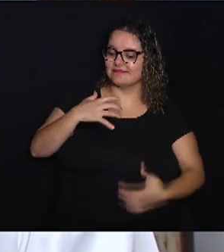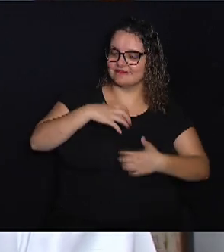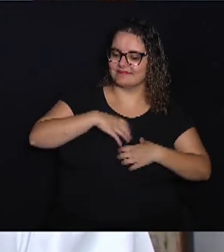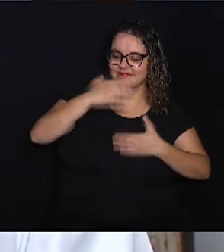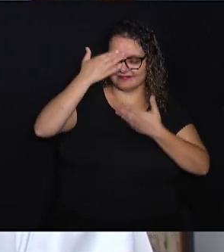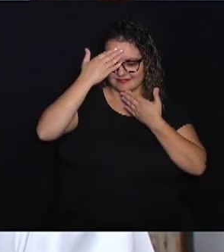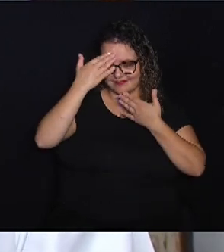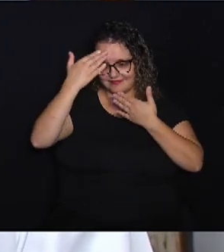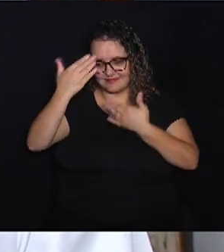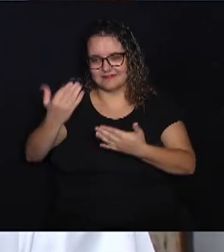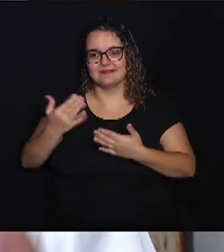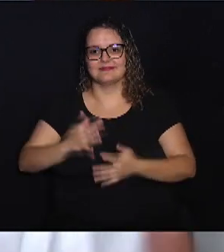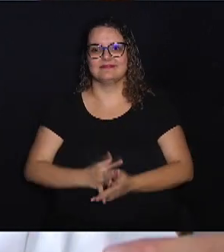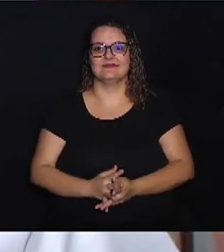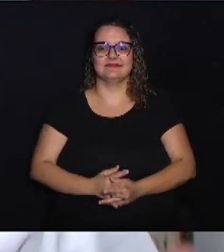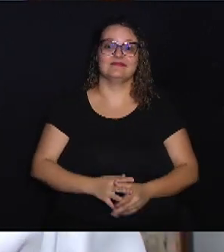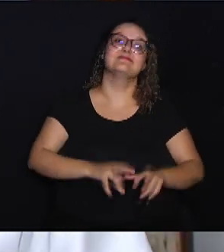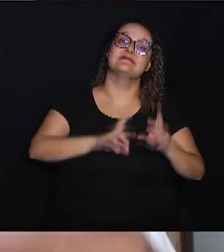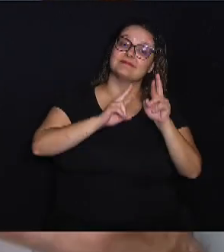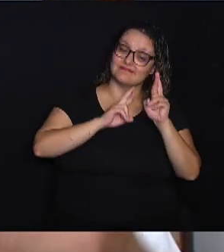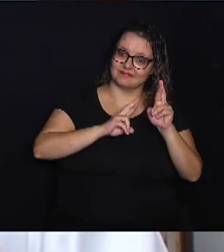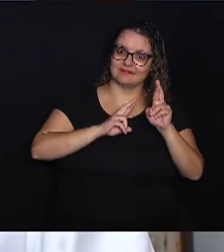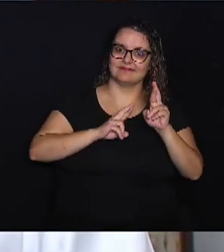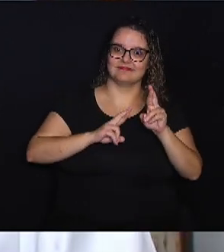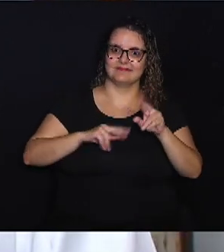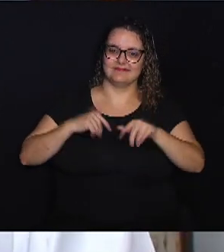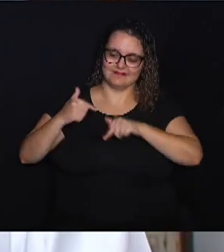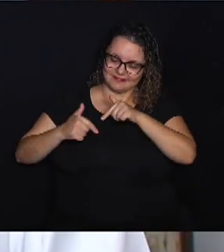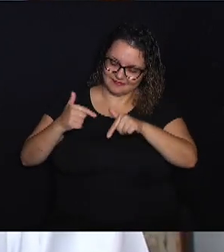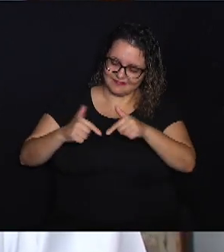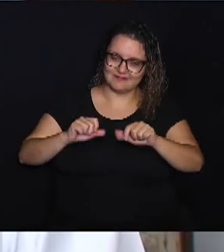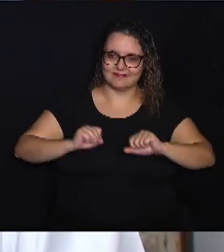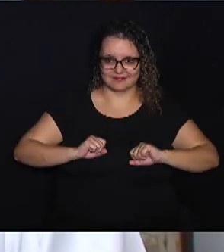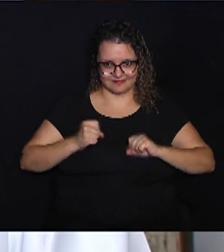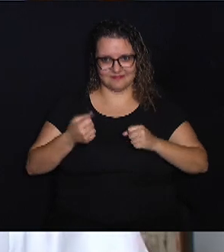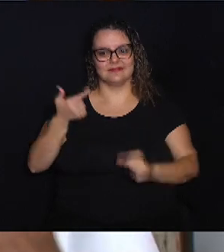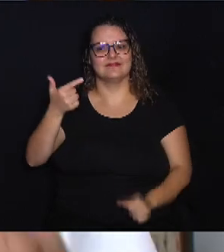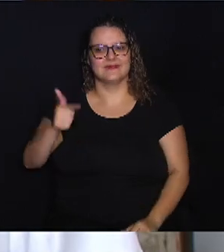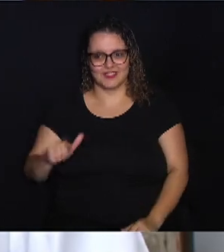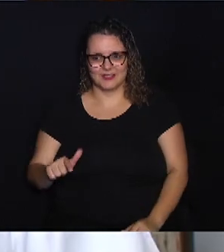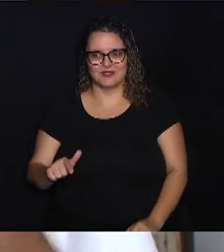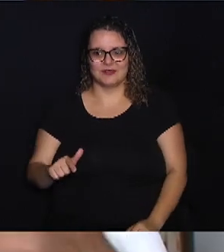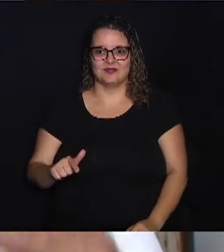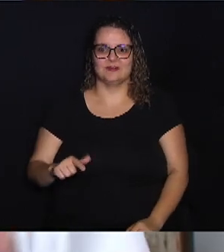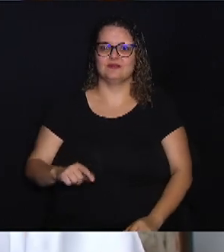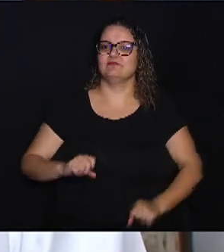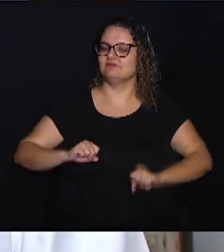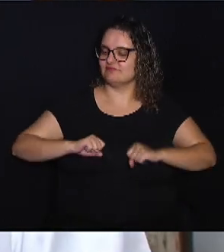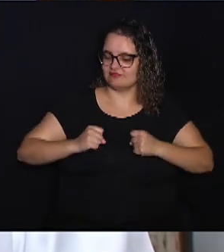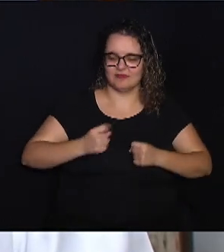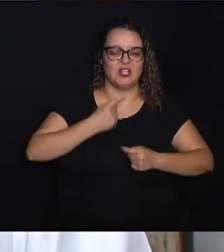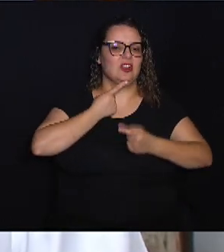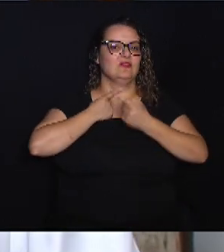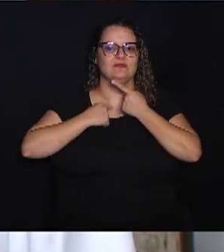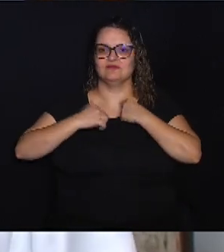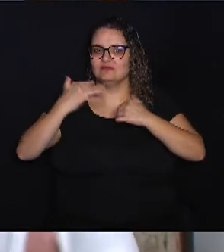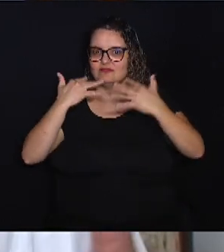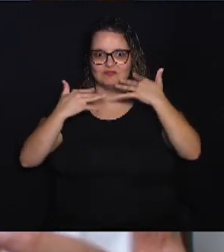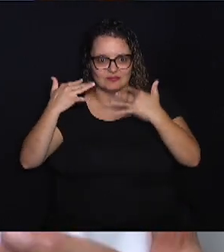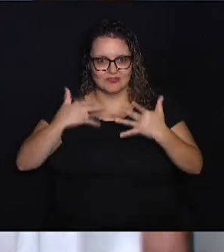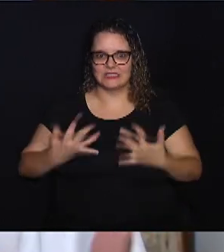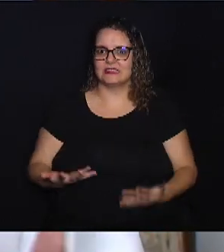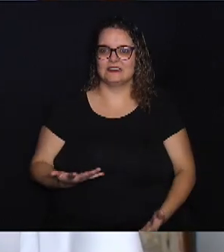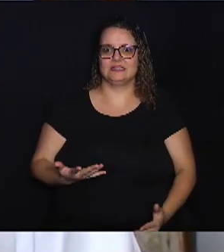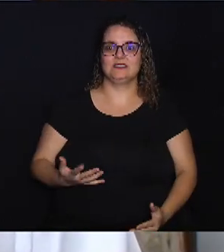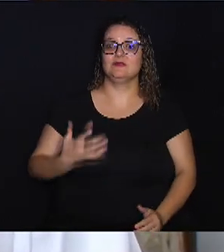e esperamos que esse trabalho de dedicação continue com o mesmo empenho, com a mesma vontade, com